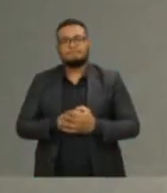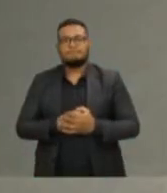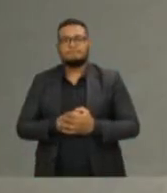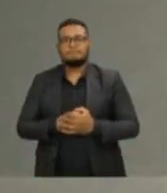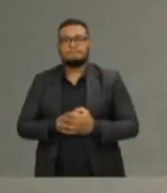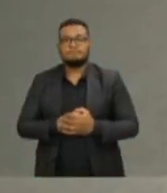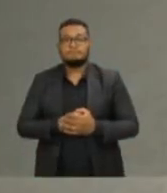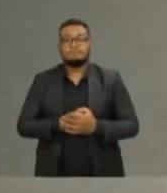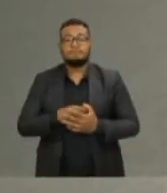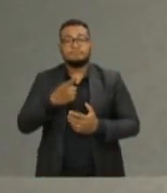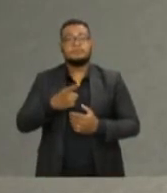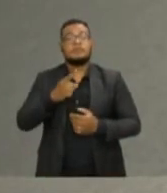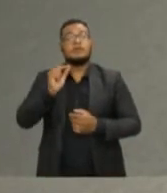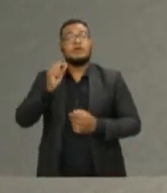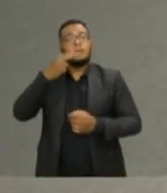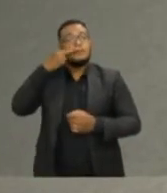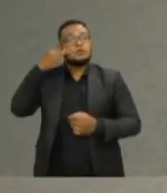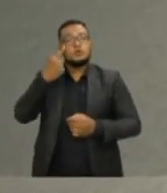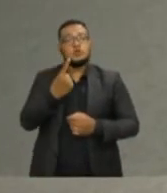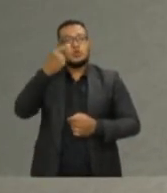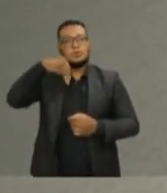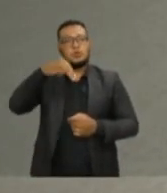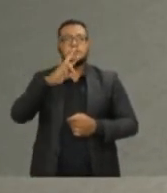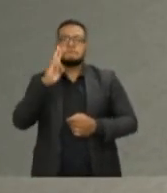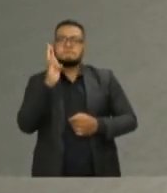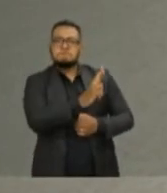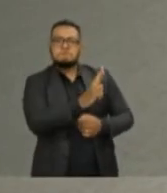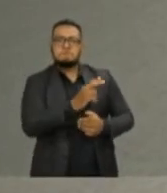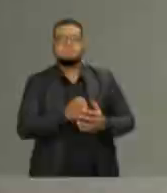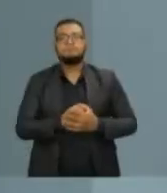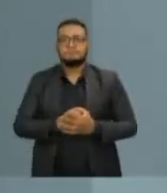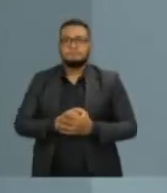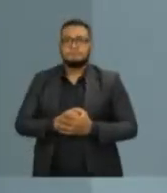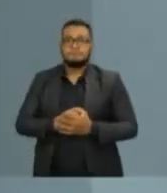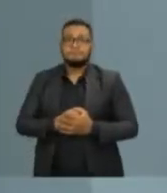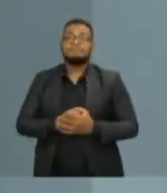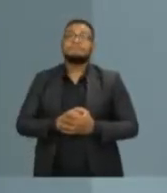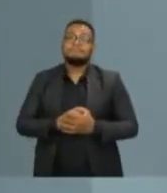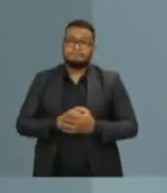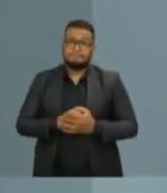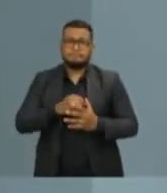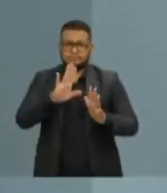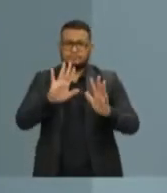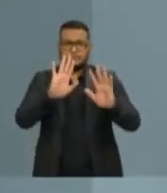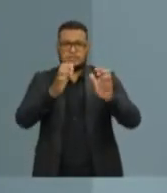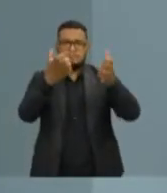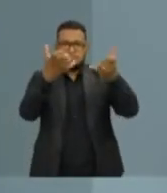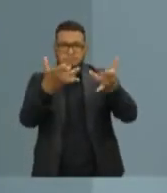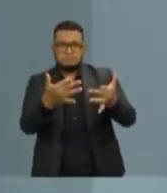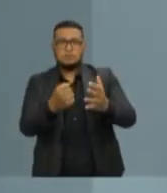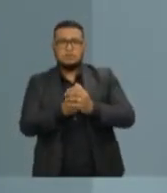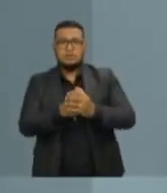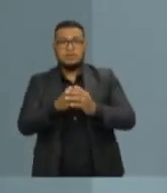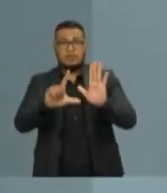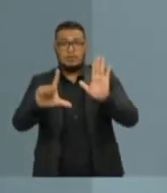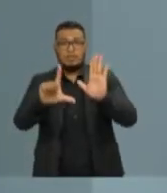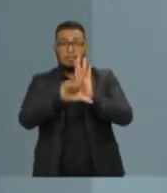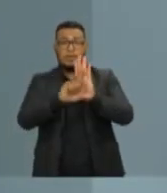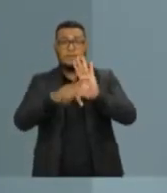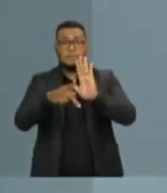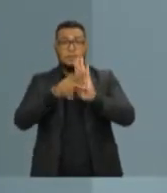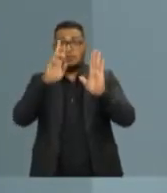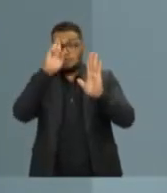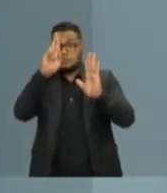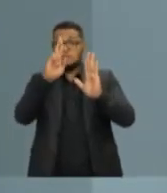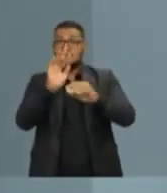Candidato Pasolini, o senhor tem um minuto disponível para a sua réplica. Candidato, deixa eu explicar o senhor. A Lei de Responsabilidade Fiscal foi aprovada em